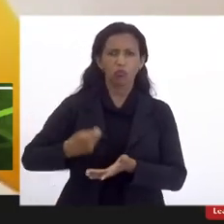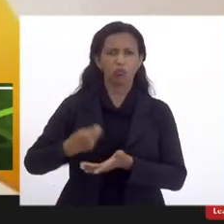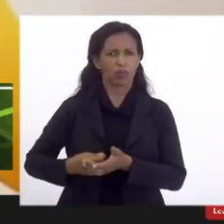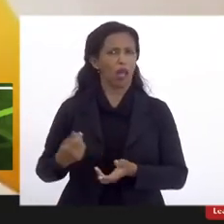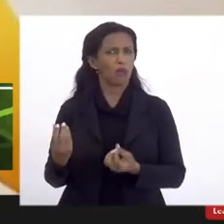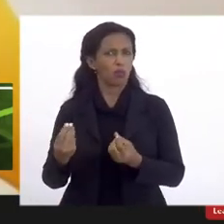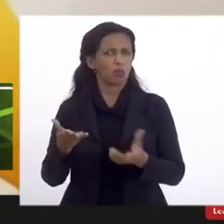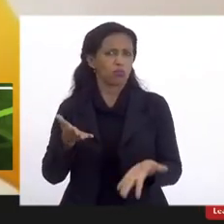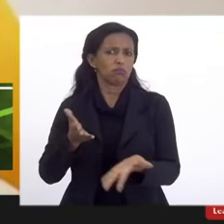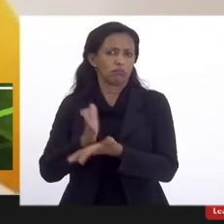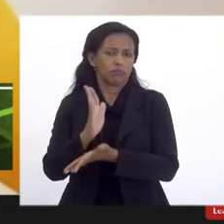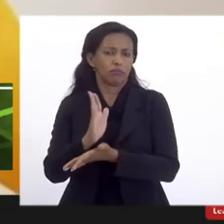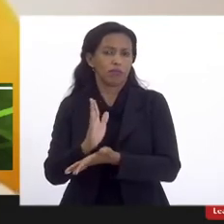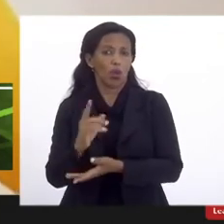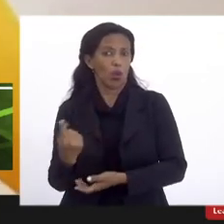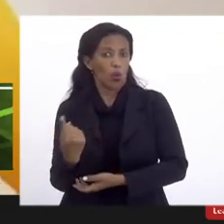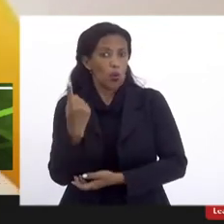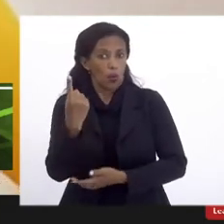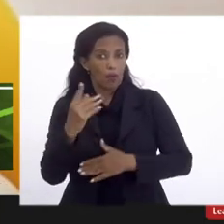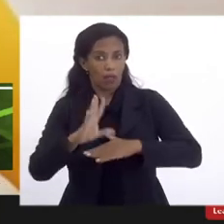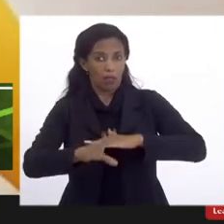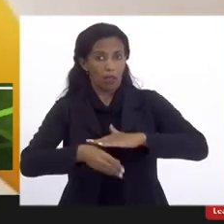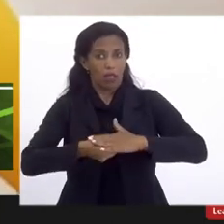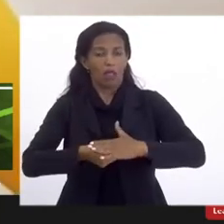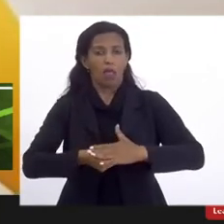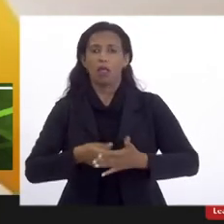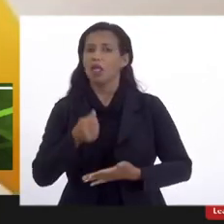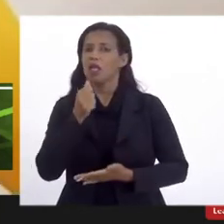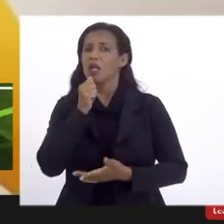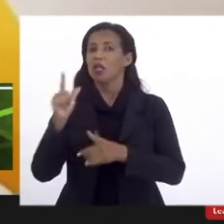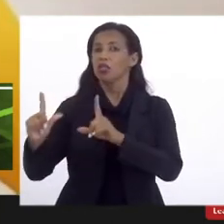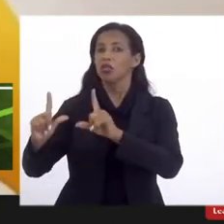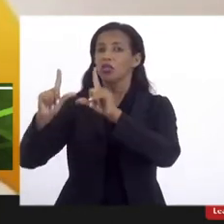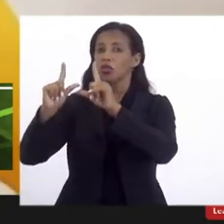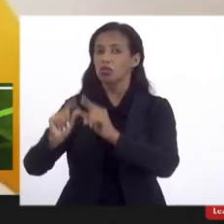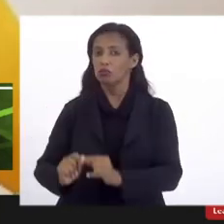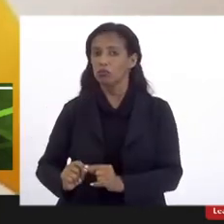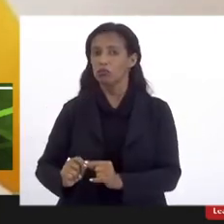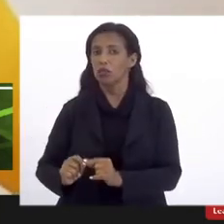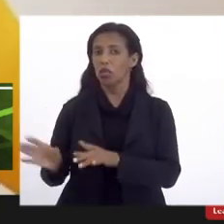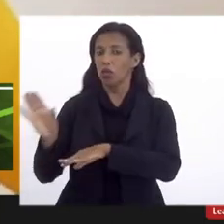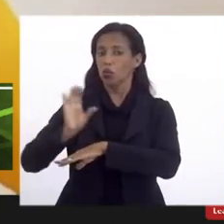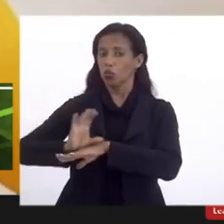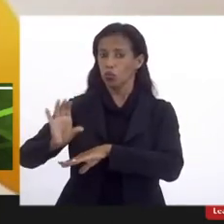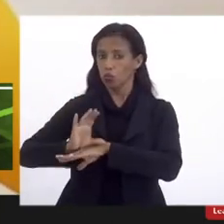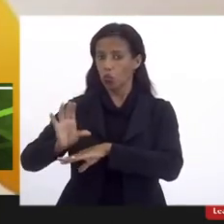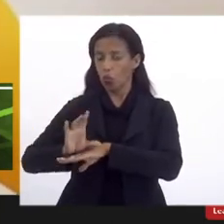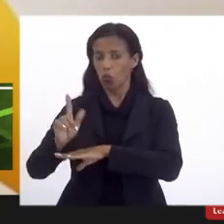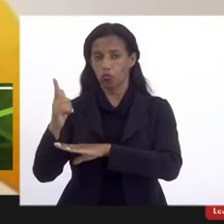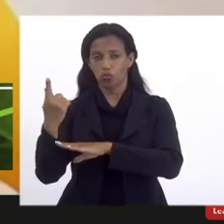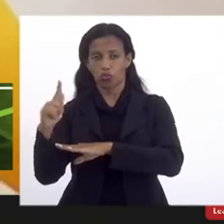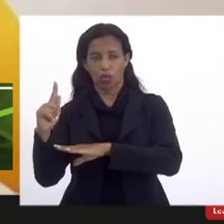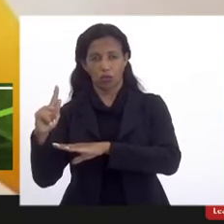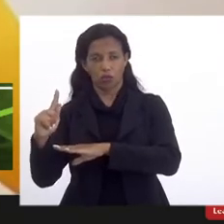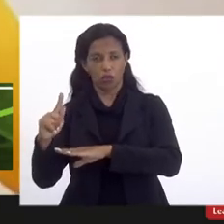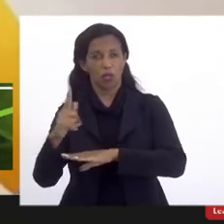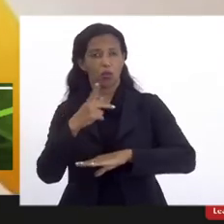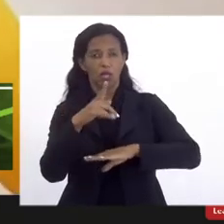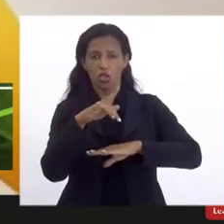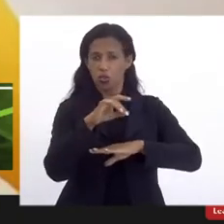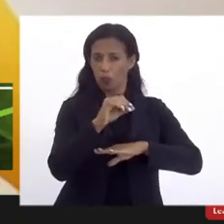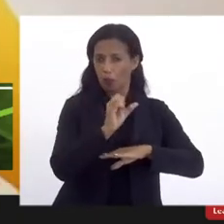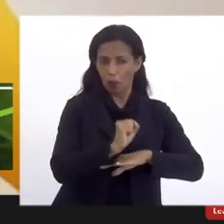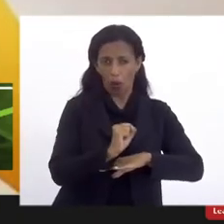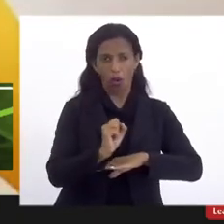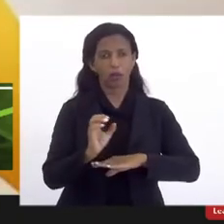sejam aprovadas. uma delas é que garante que não haverá diminuição nem do número de cursos de graduação nem de pós-graduação